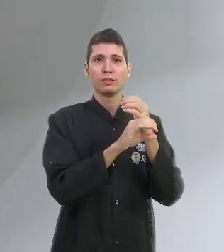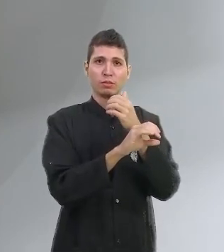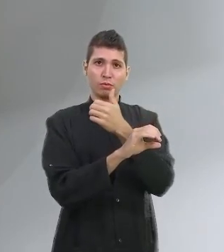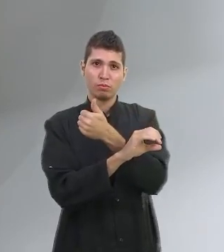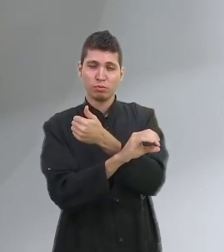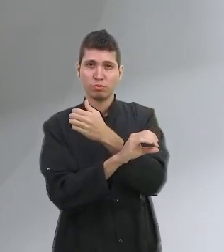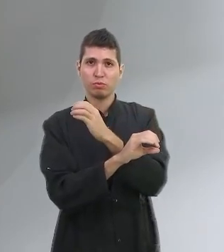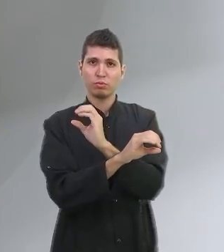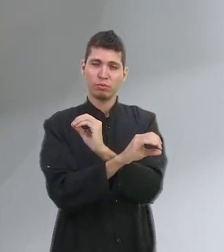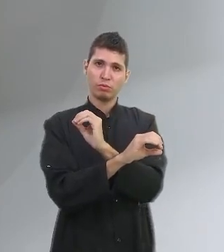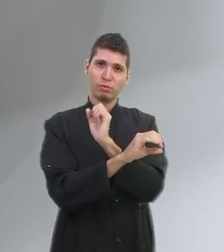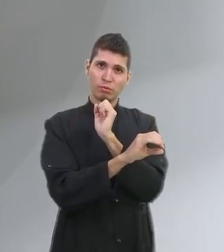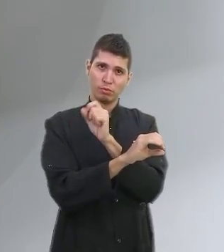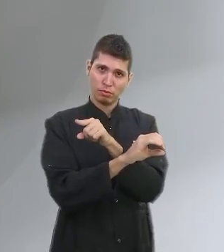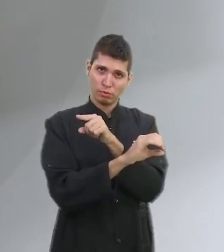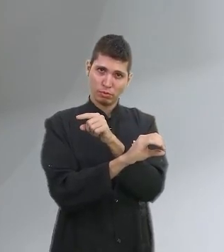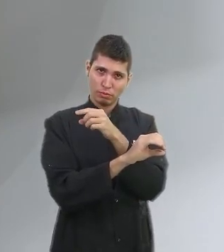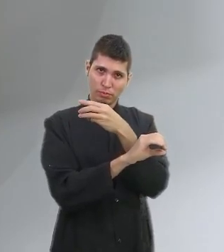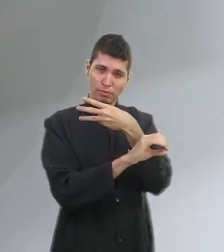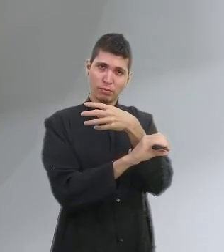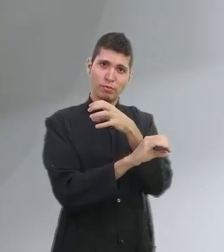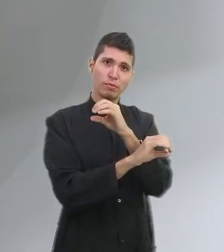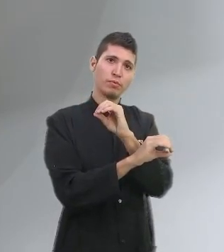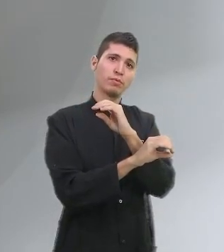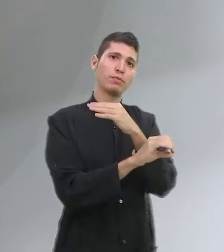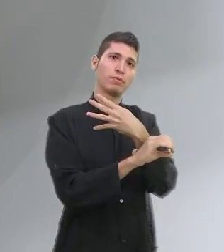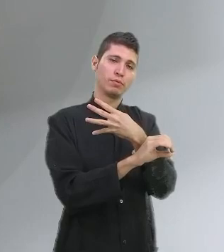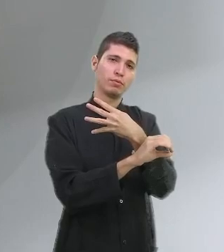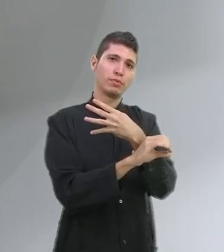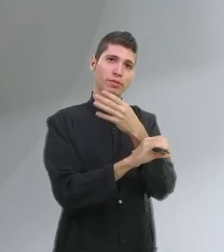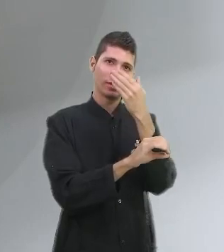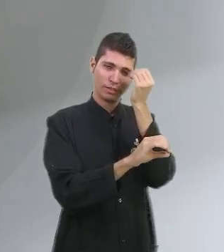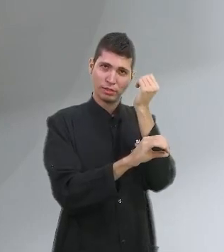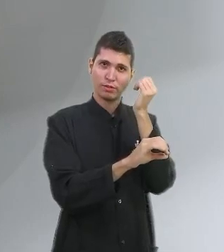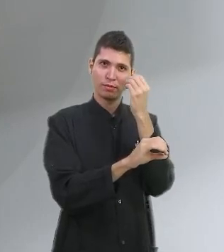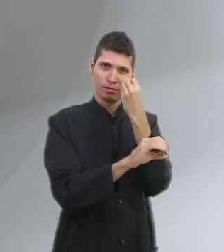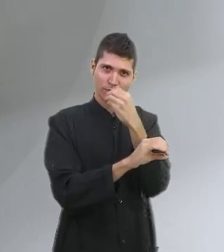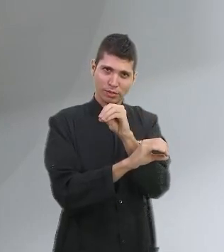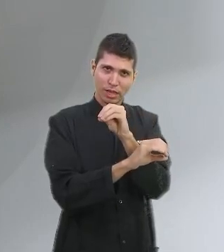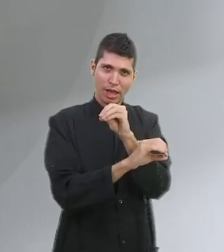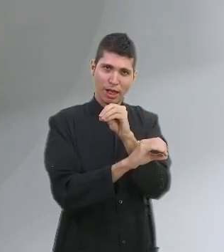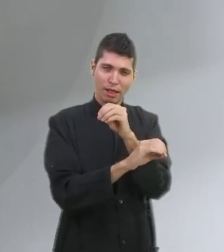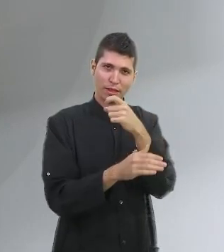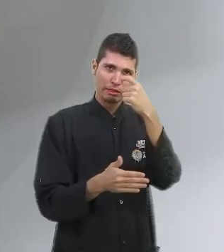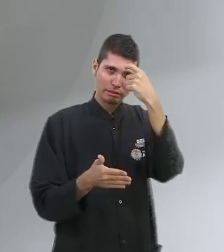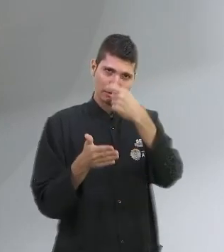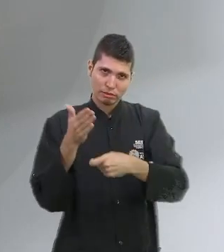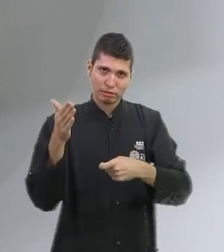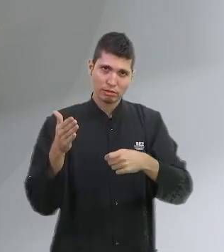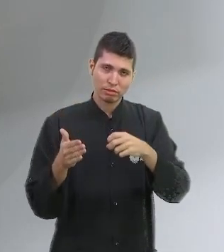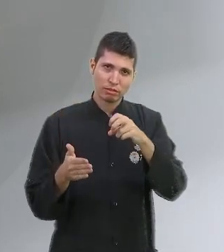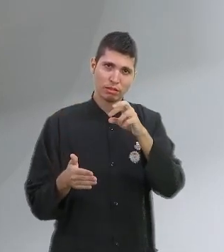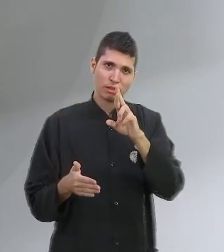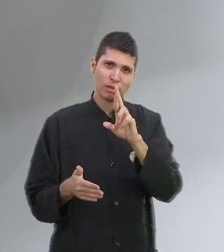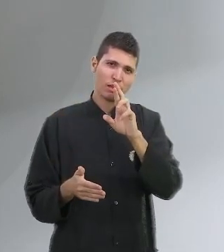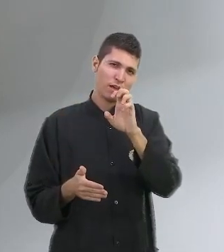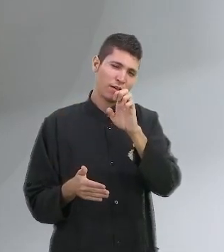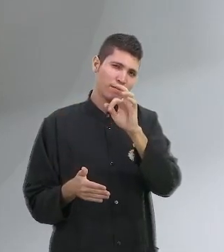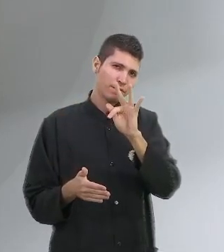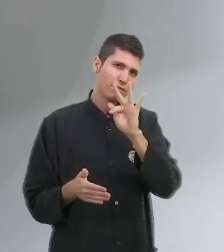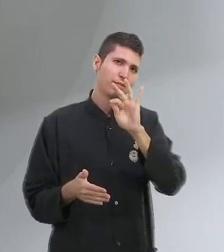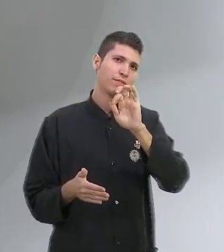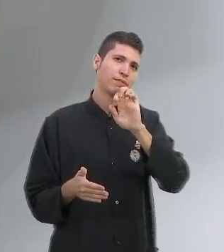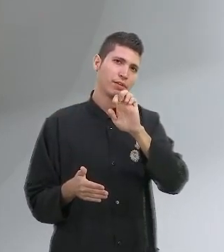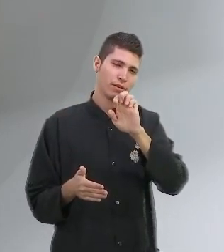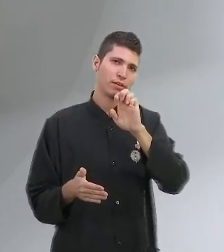E aqui, eu esqueci de colocar a taxa referencial. Na verdade, nem precisava, porque seriam alguns centavos a